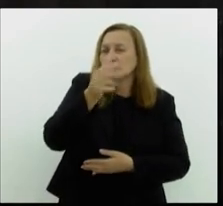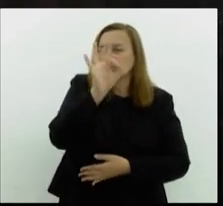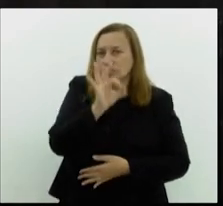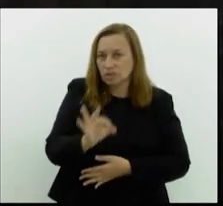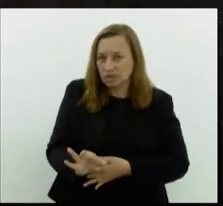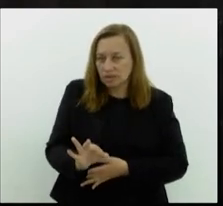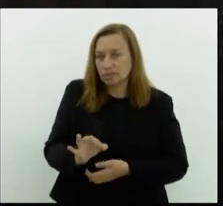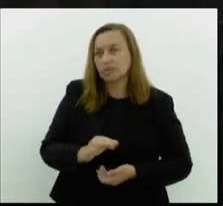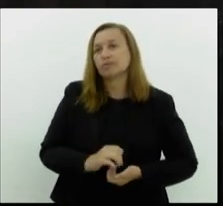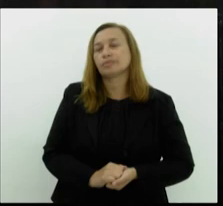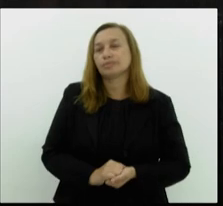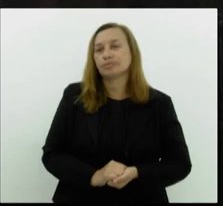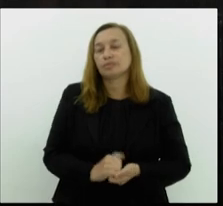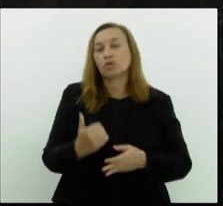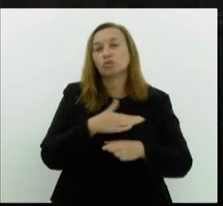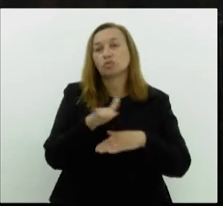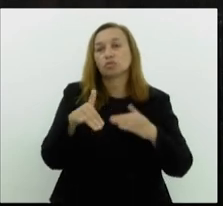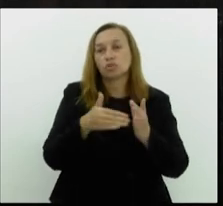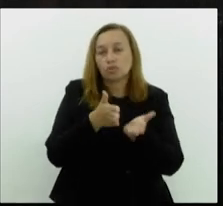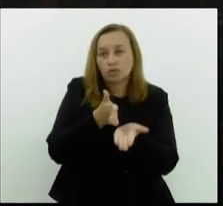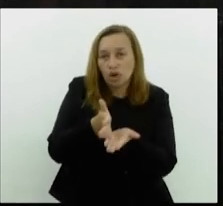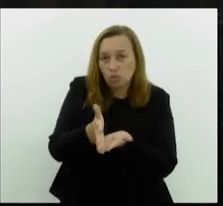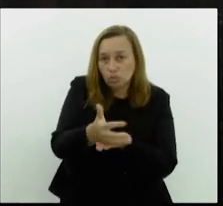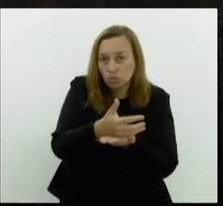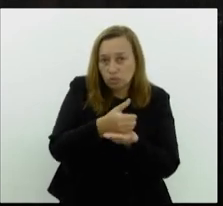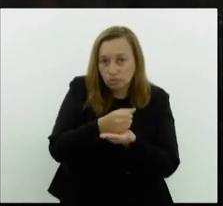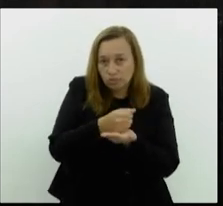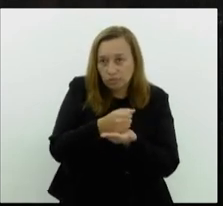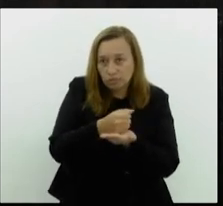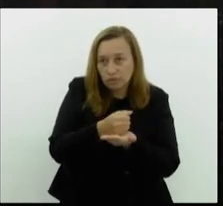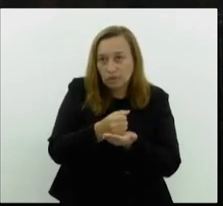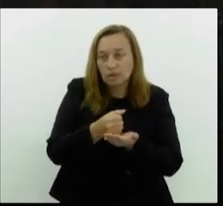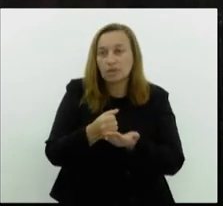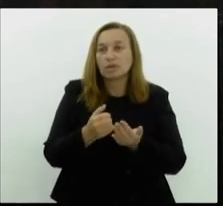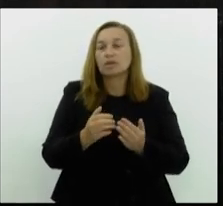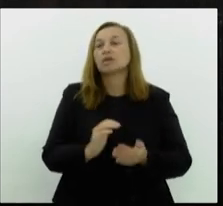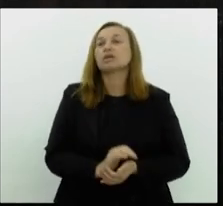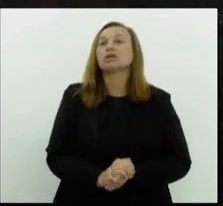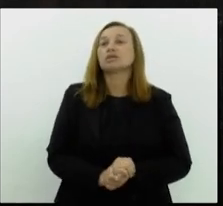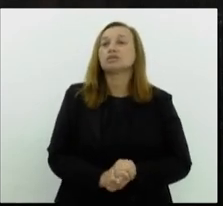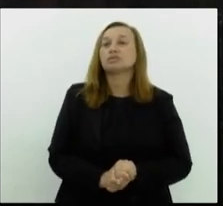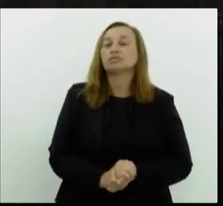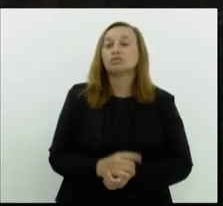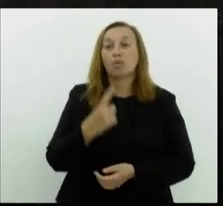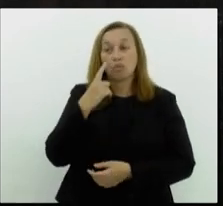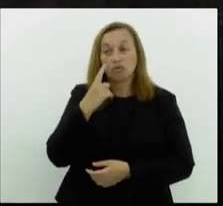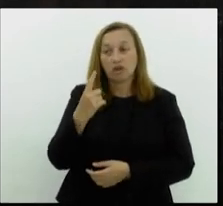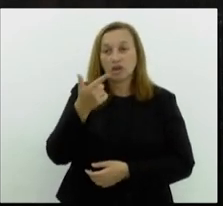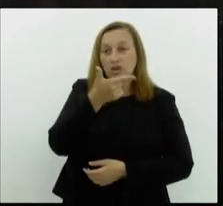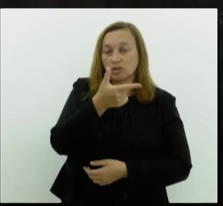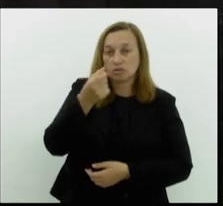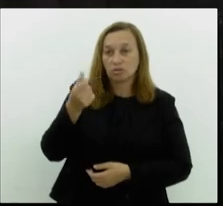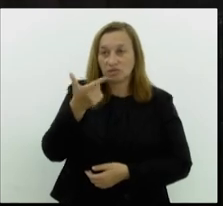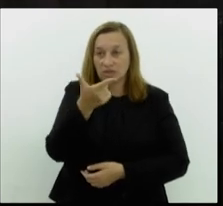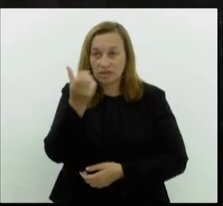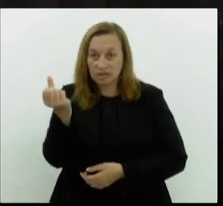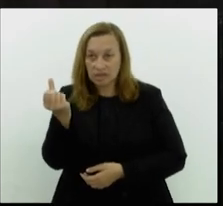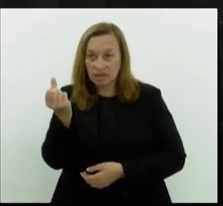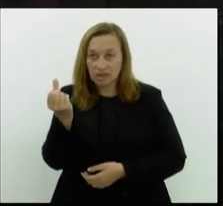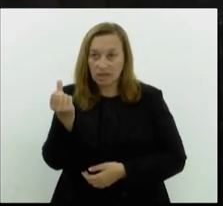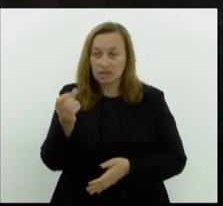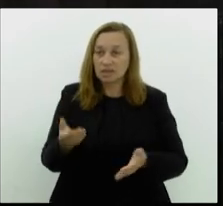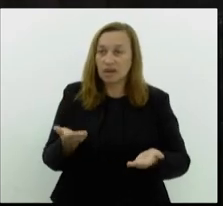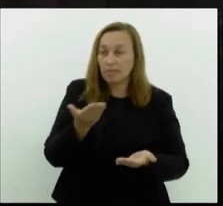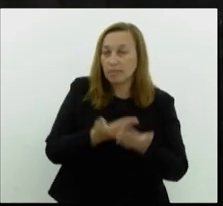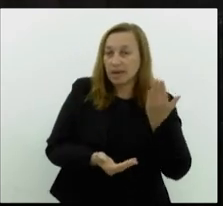do total da receita. Para 2026, o déficit previsto é de